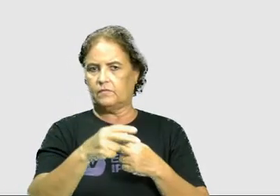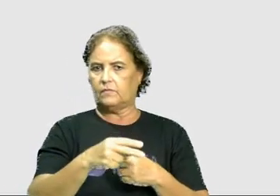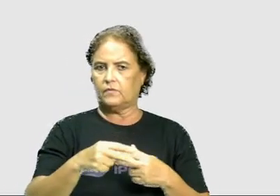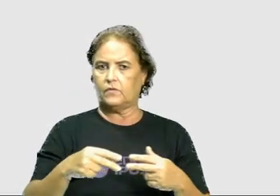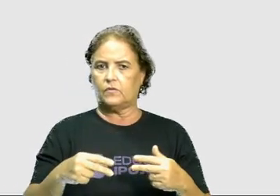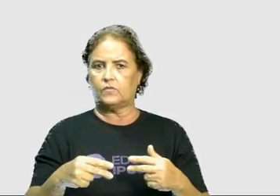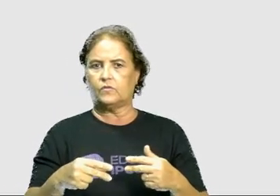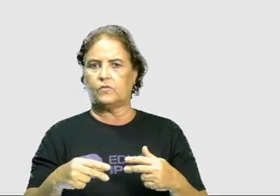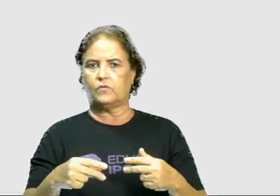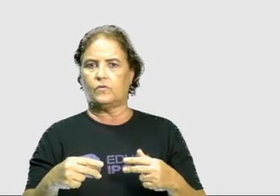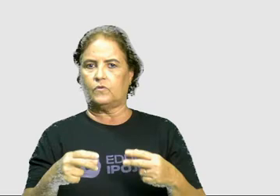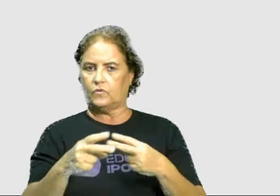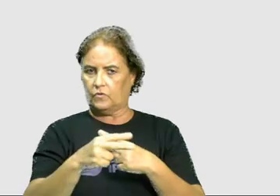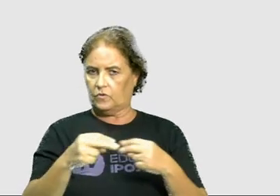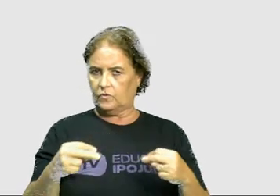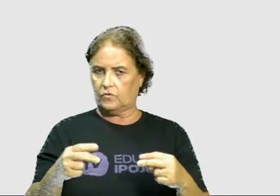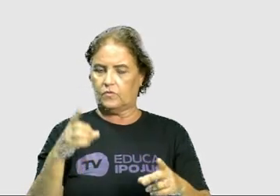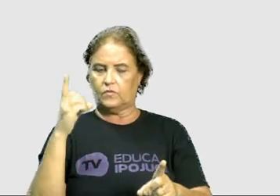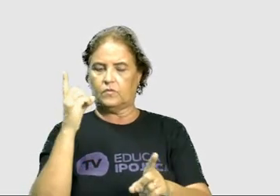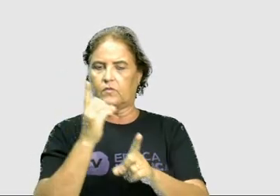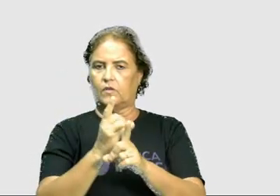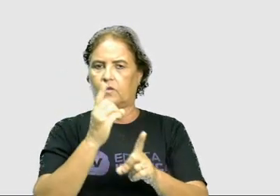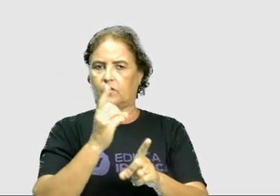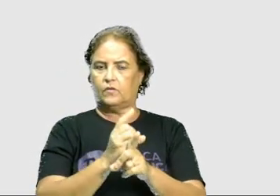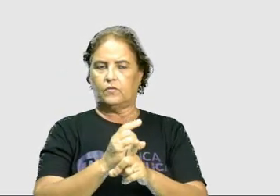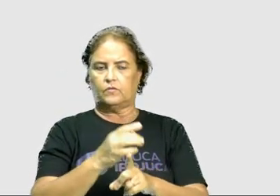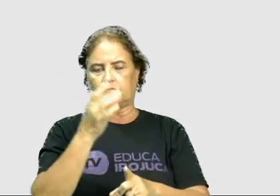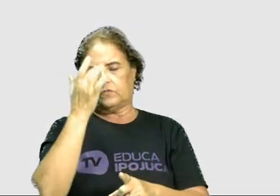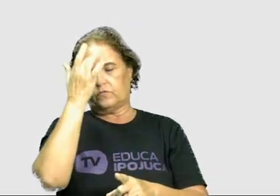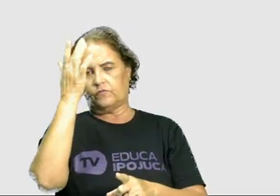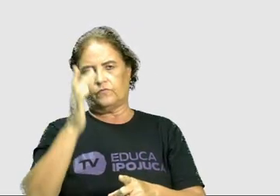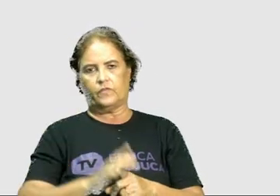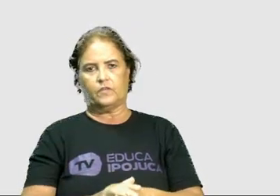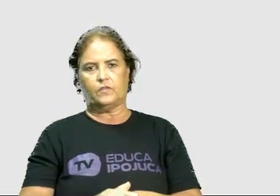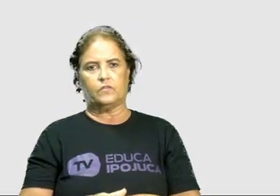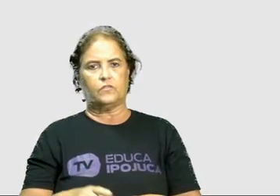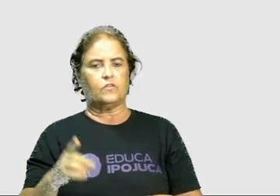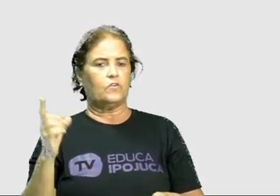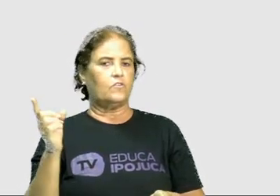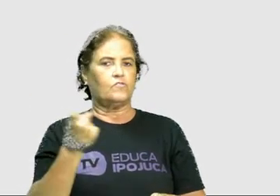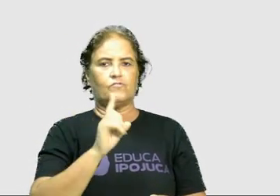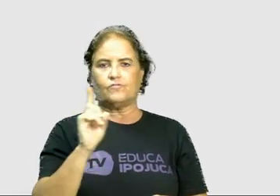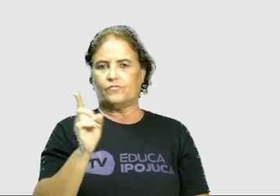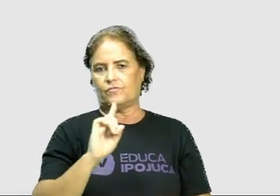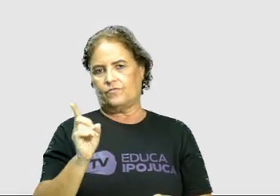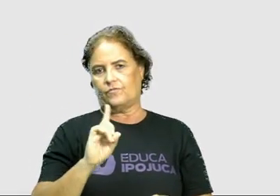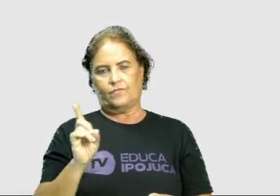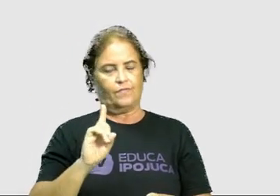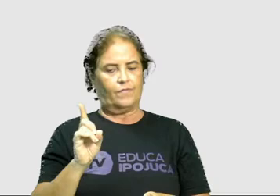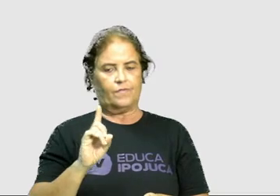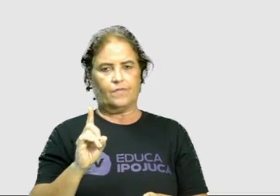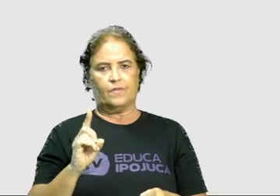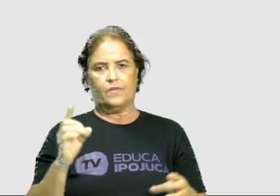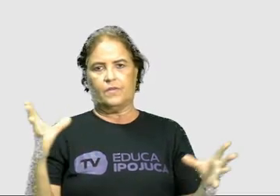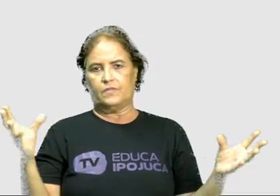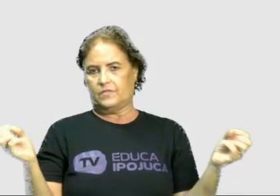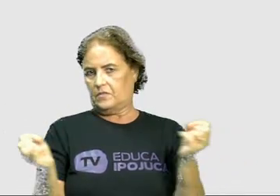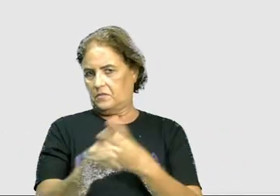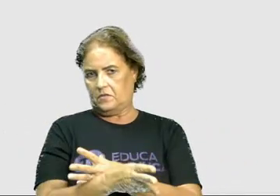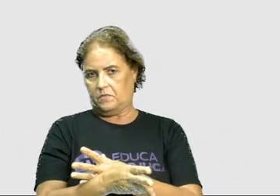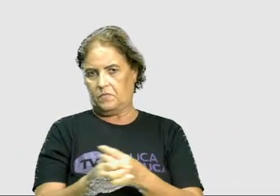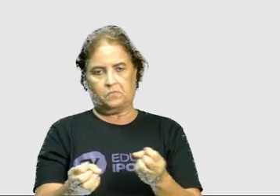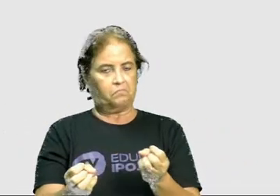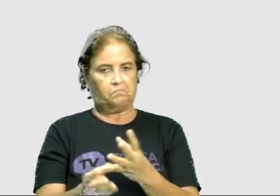que são aqueles que eu encontro com maior facilidade. E os não renováveis, que são aqueles que se acabar, acabou.